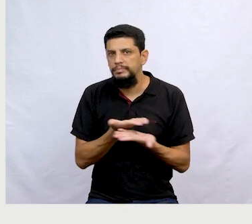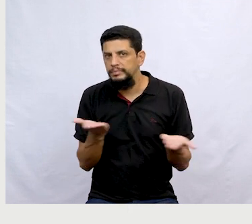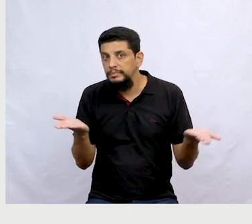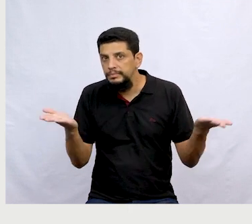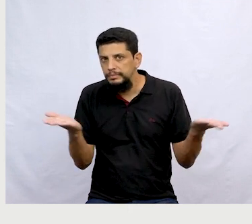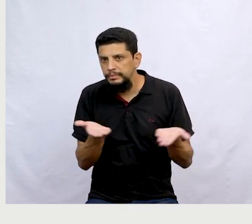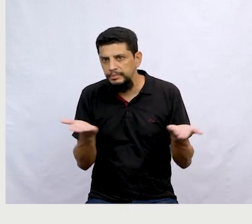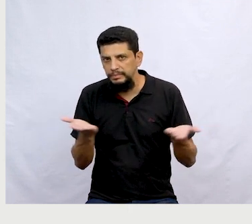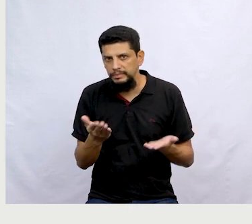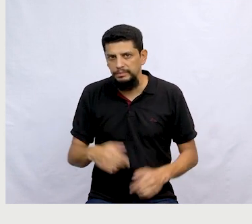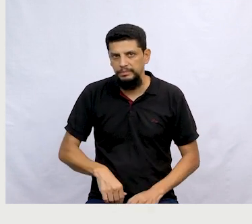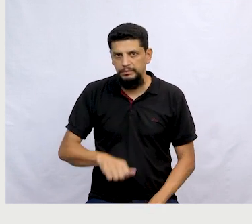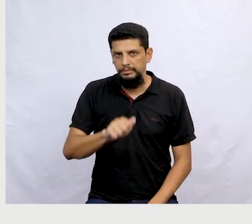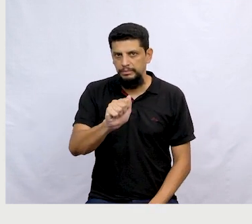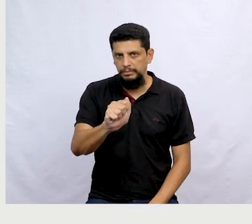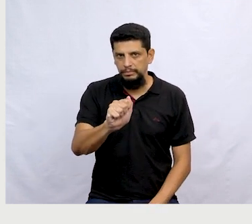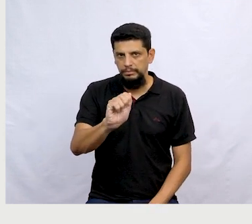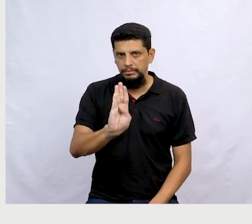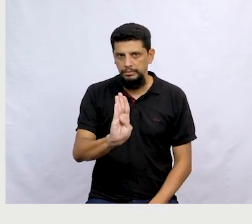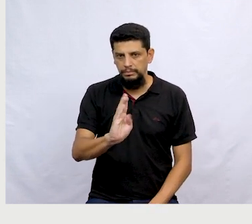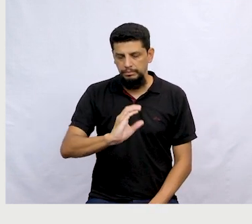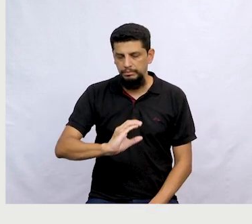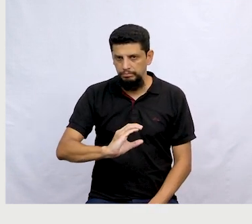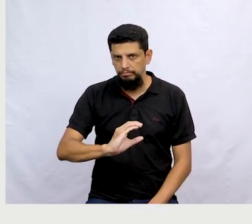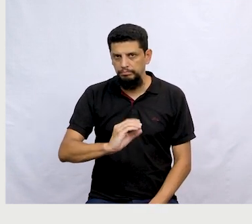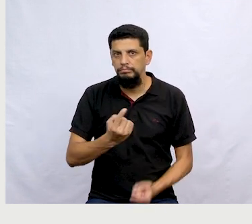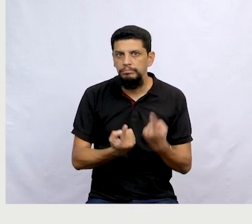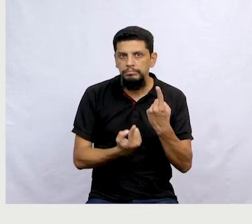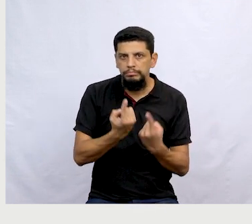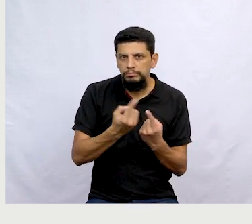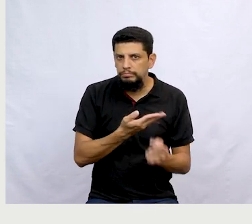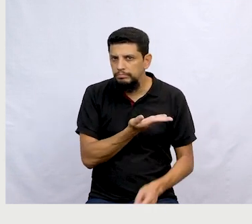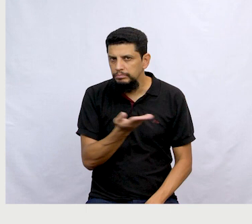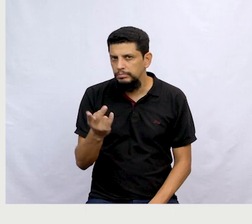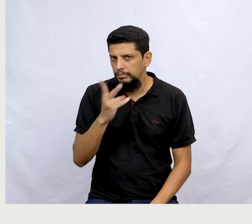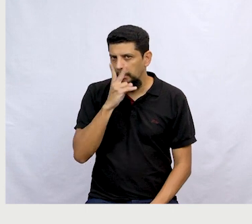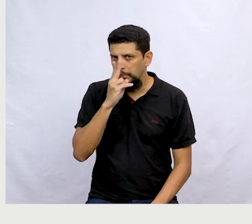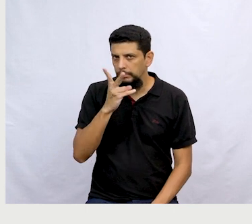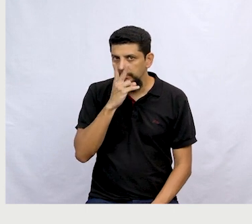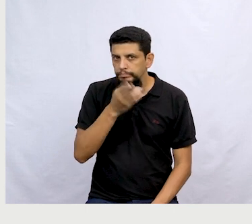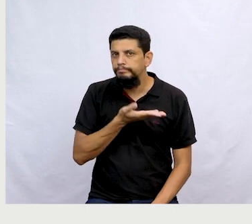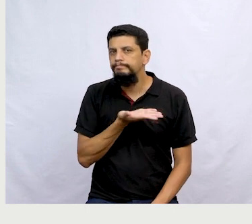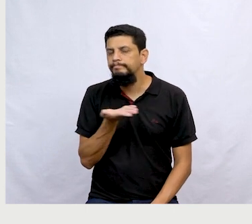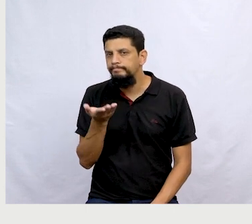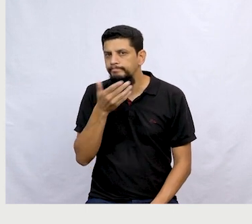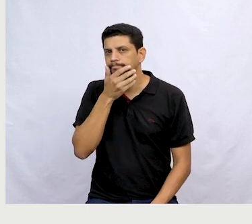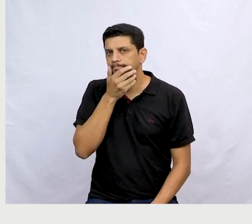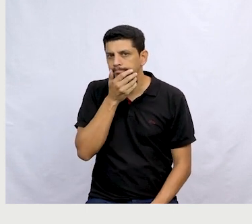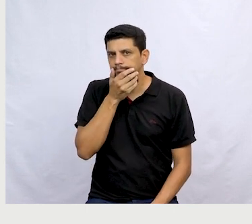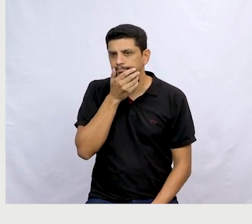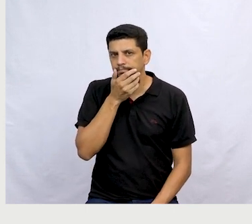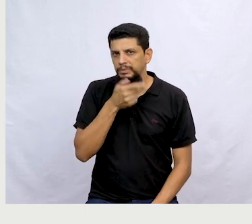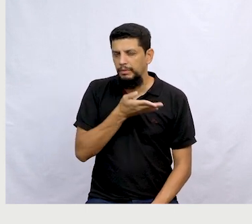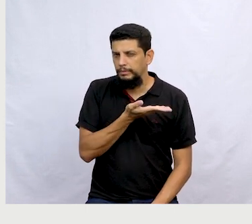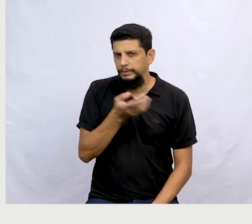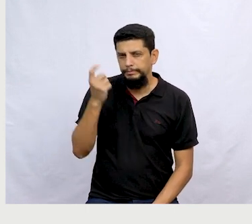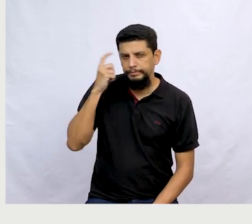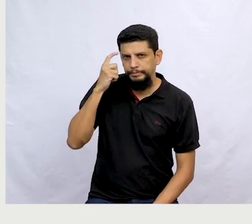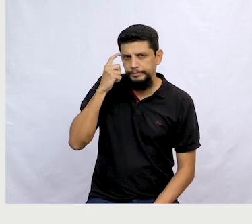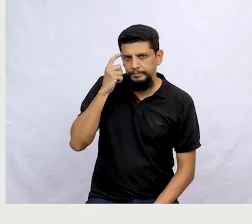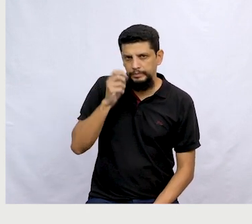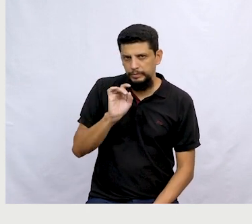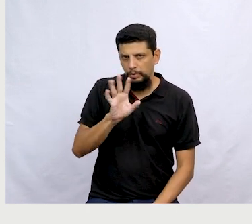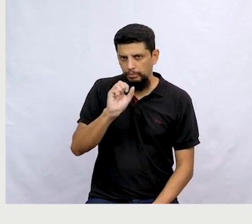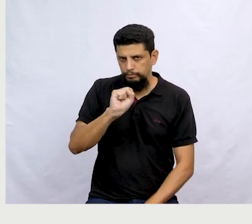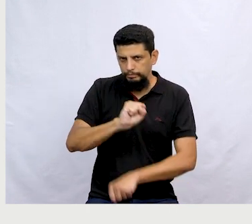E agora? Letra A, letra B ou letra C? O vocês acham? Hum, vou deixar vocês pensando.